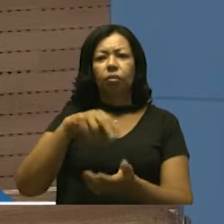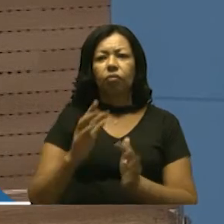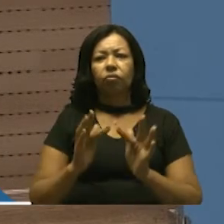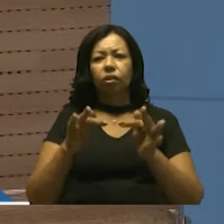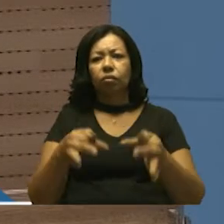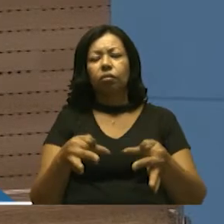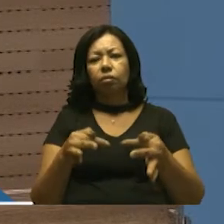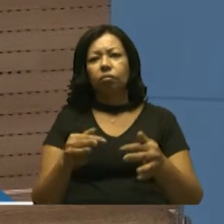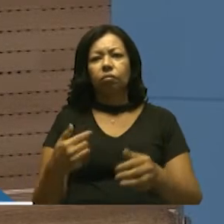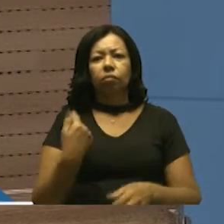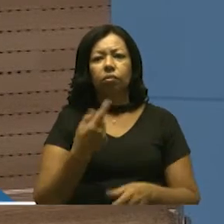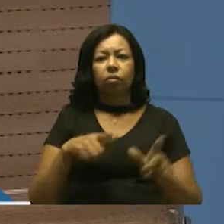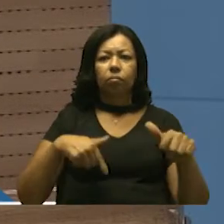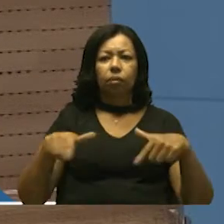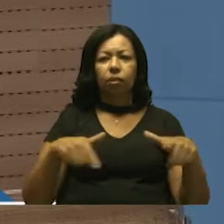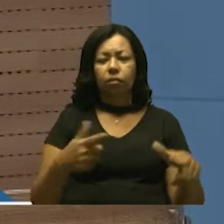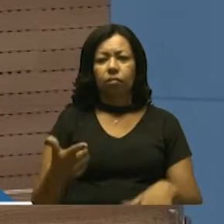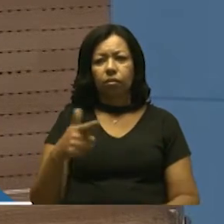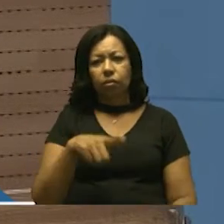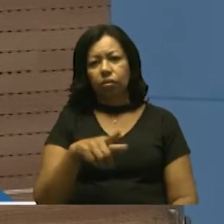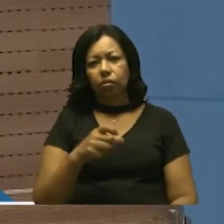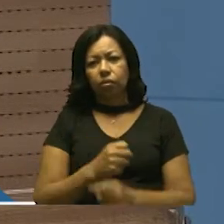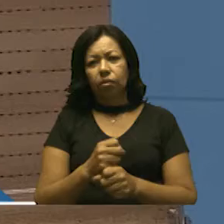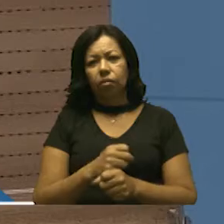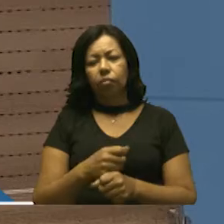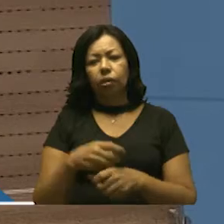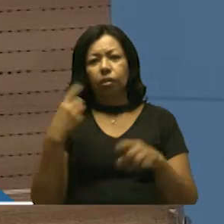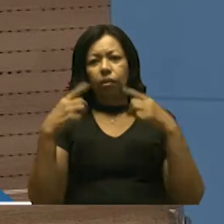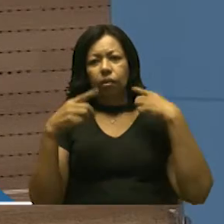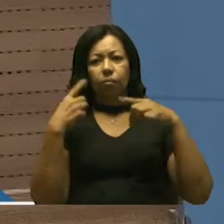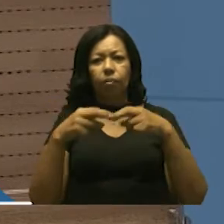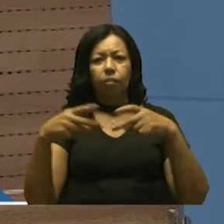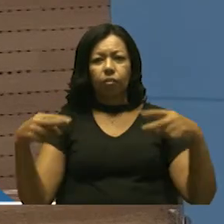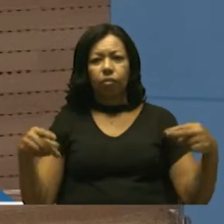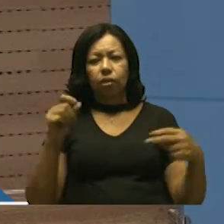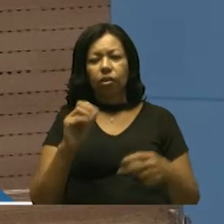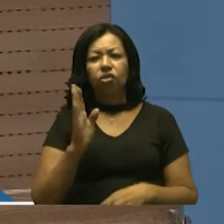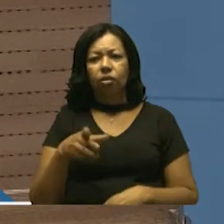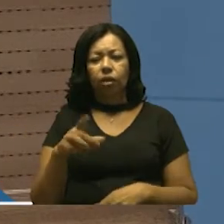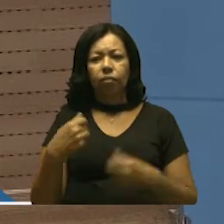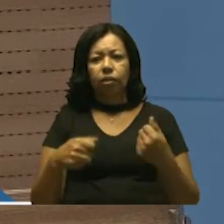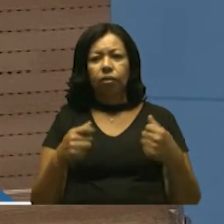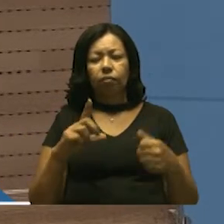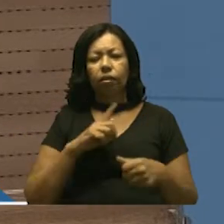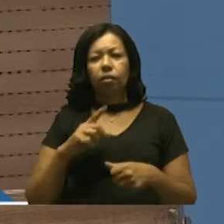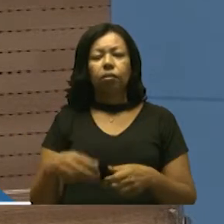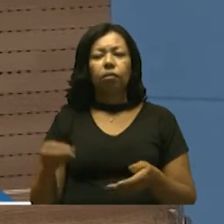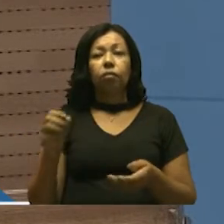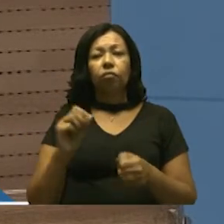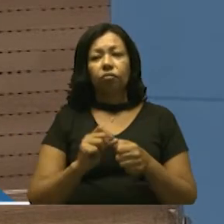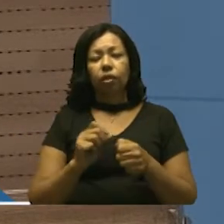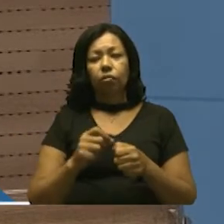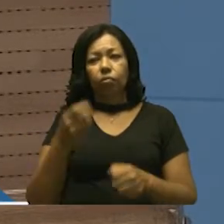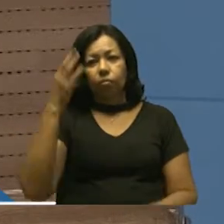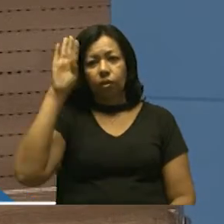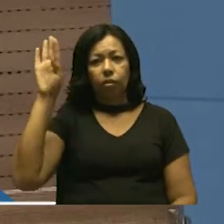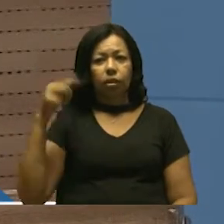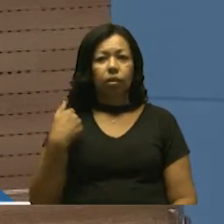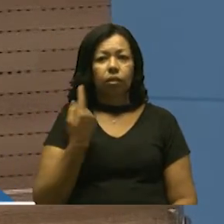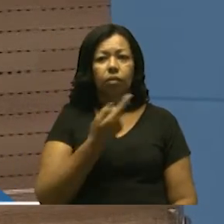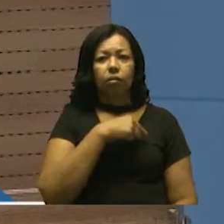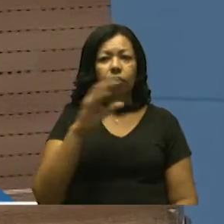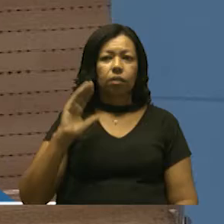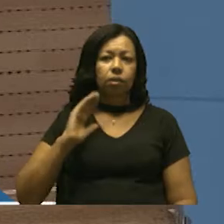finalzinho do nosso mandato, aqui dessa legislatura, para cobrar algo que já deveria ser elencado como prioridade em nosso